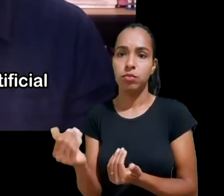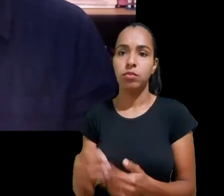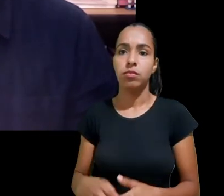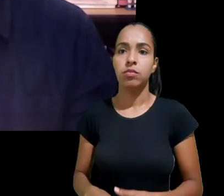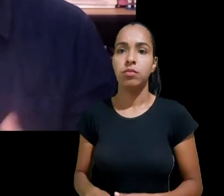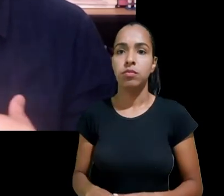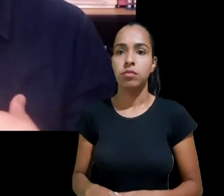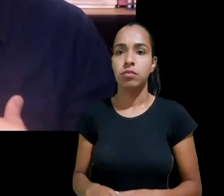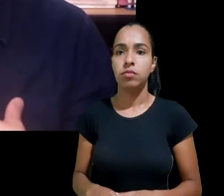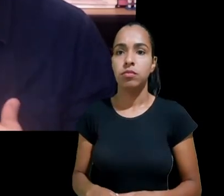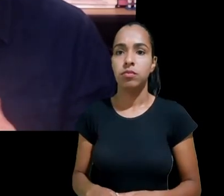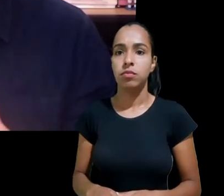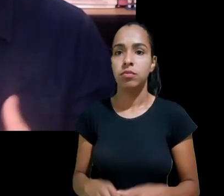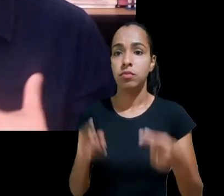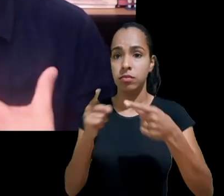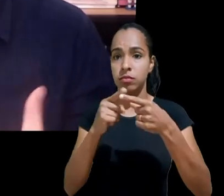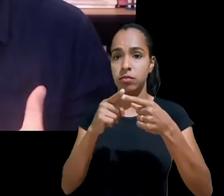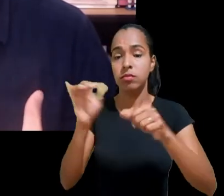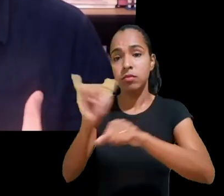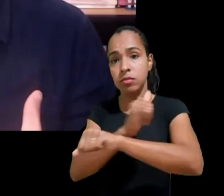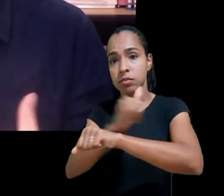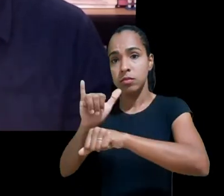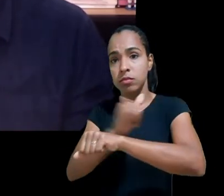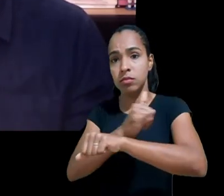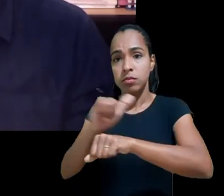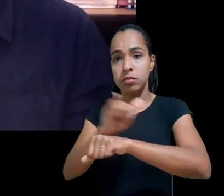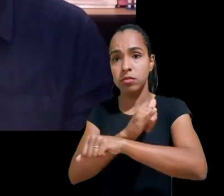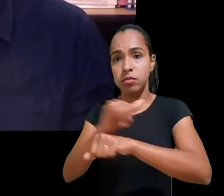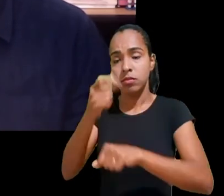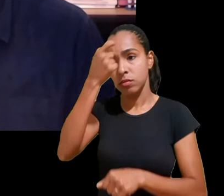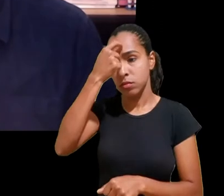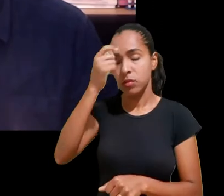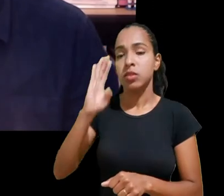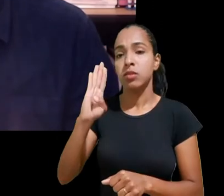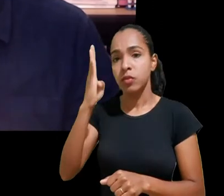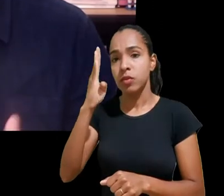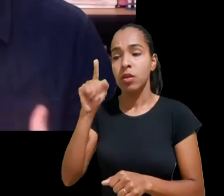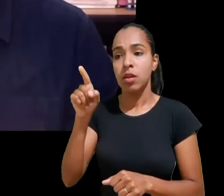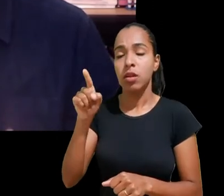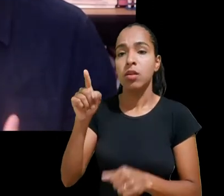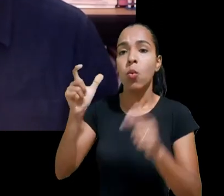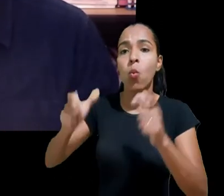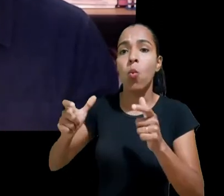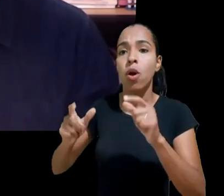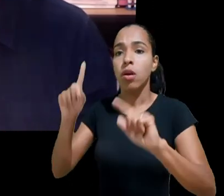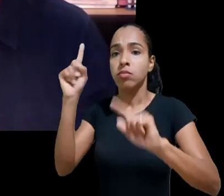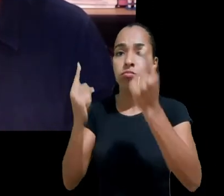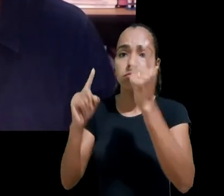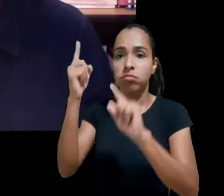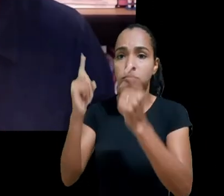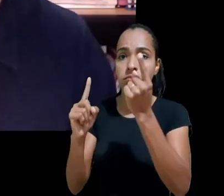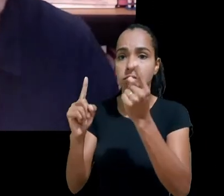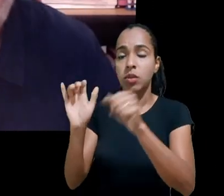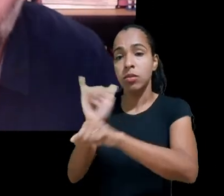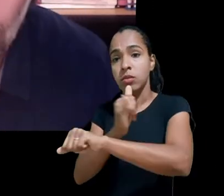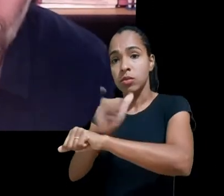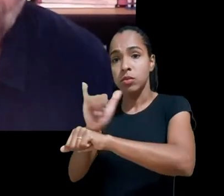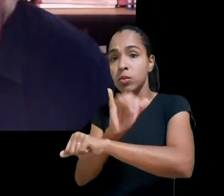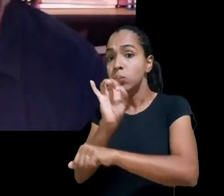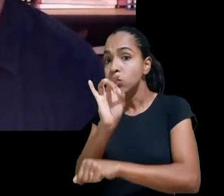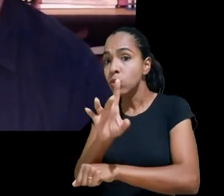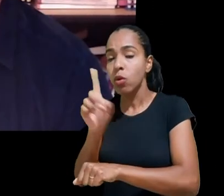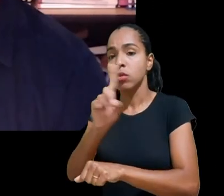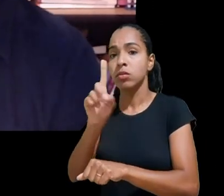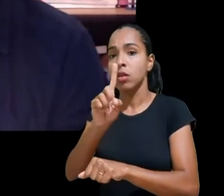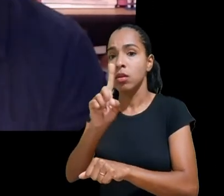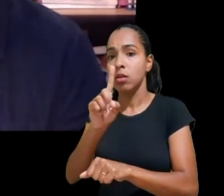inteligência artificial do Chile que do meu ponto de vista não é uma estratégia é um conjunto de princípios ou de desejos para o futuro